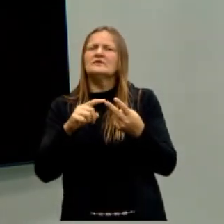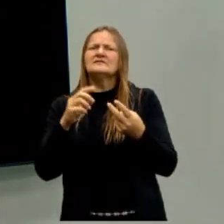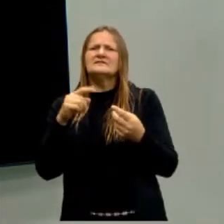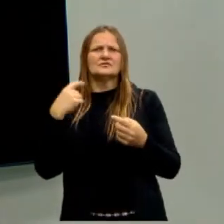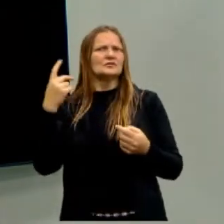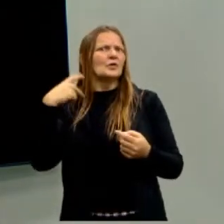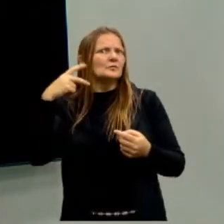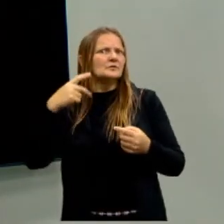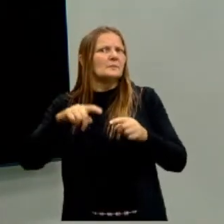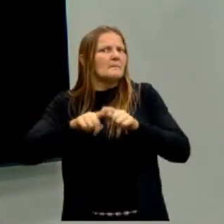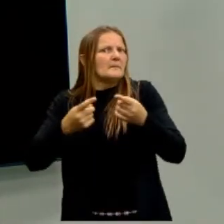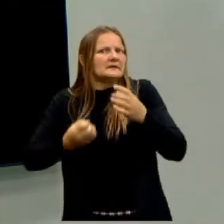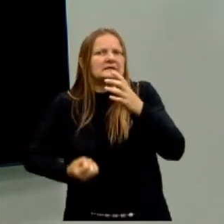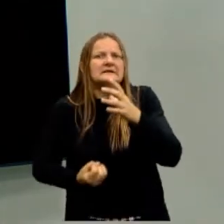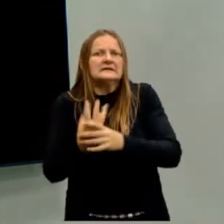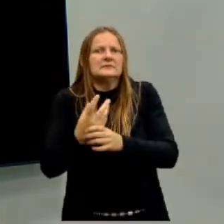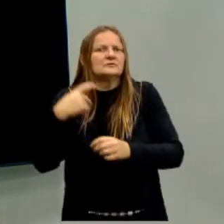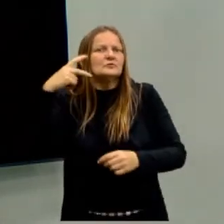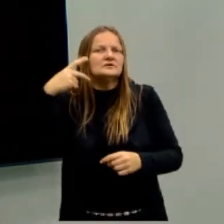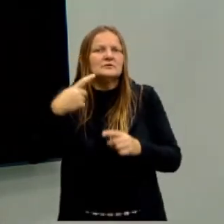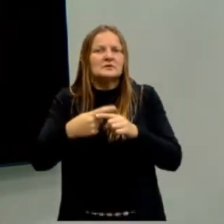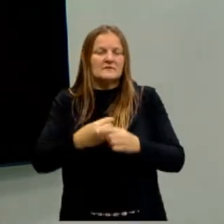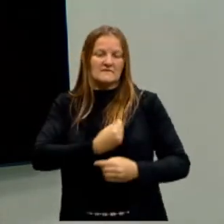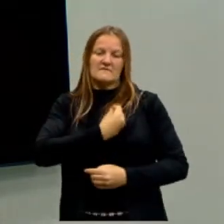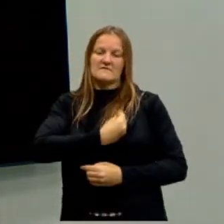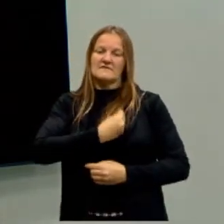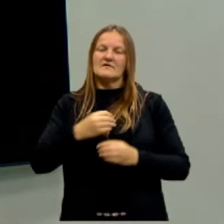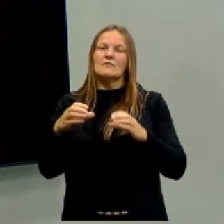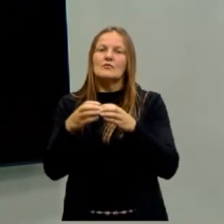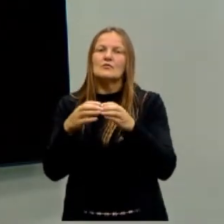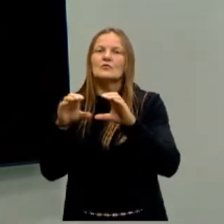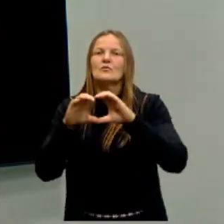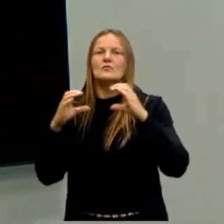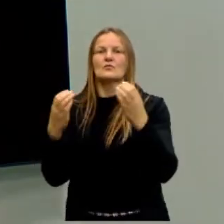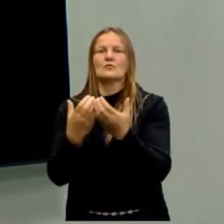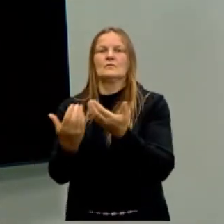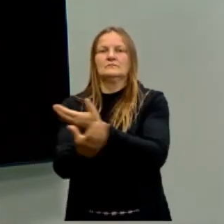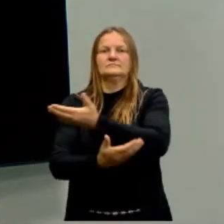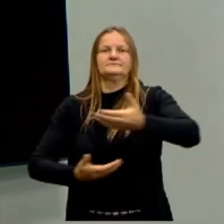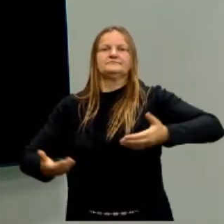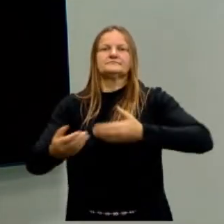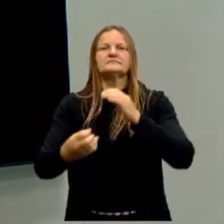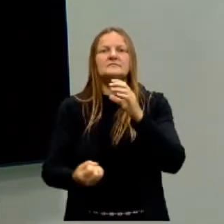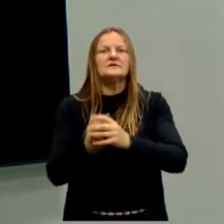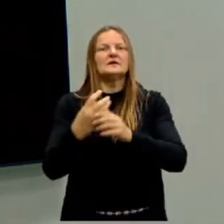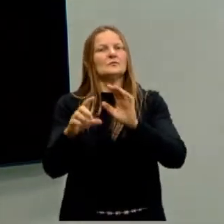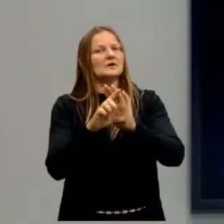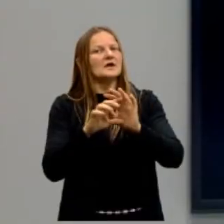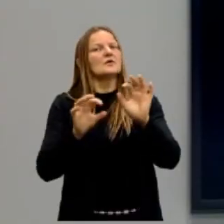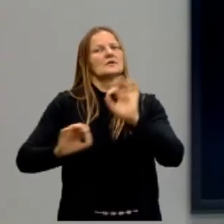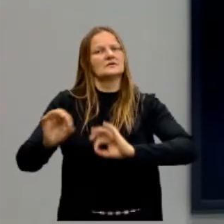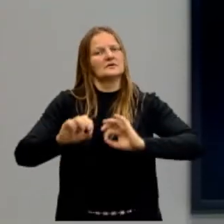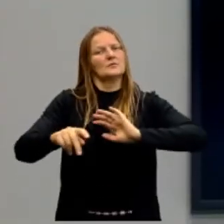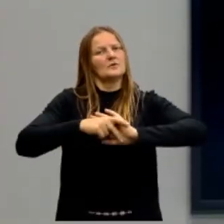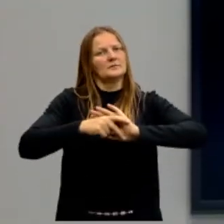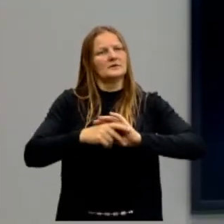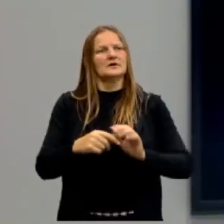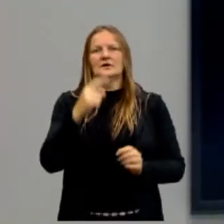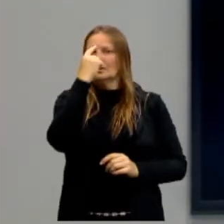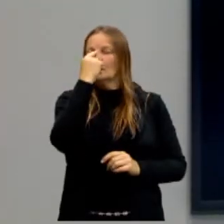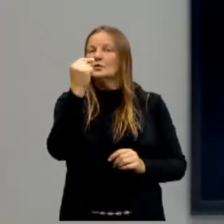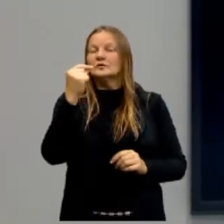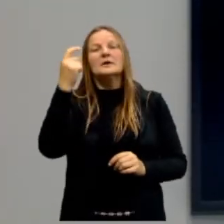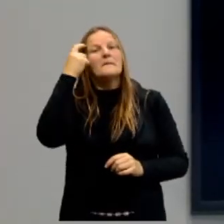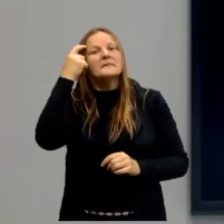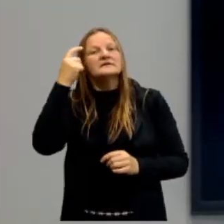nós criamos a política porque precisamos viver na coletividade, criando leis nos organizando. John Locke também é um